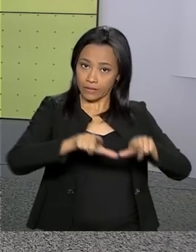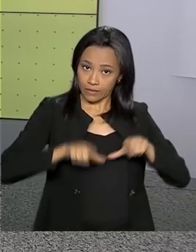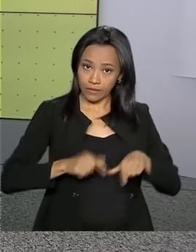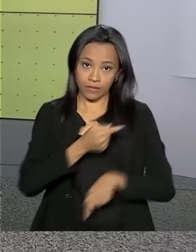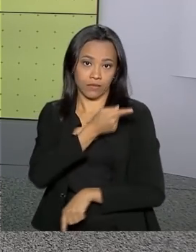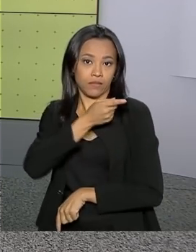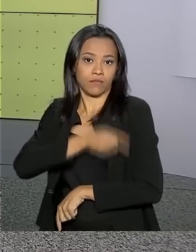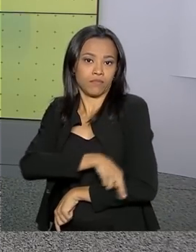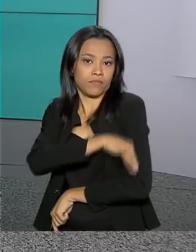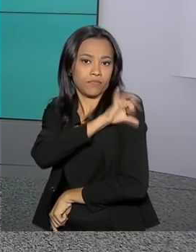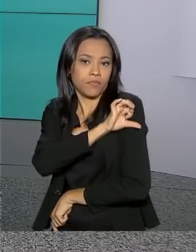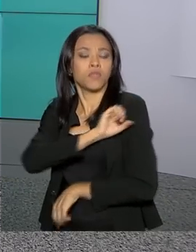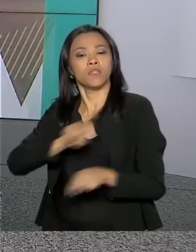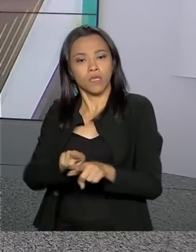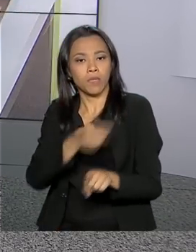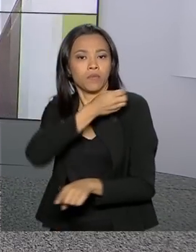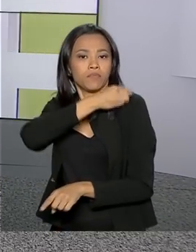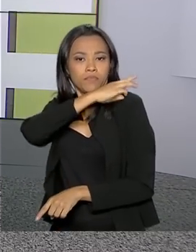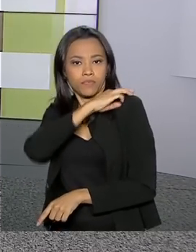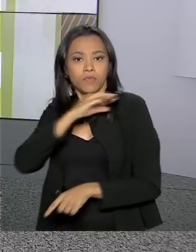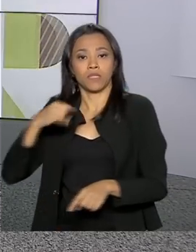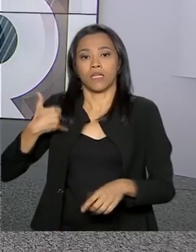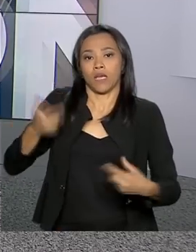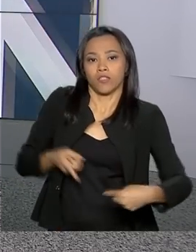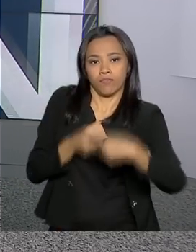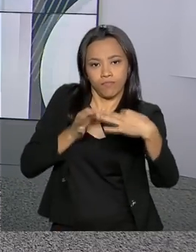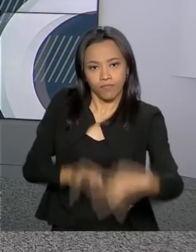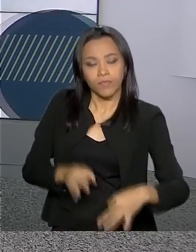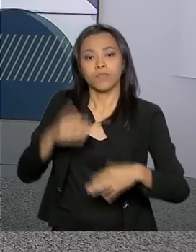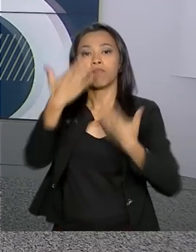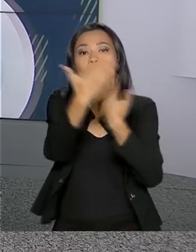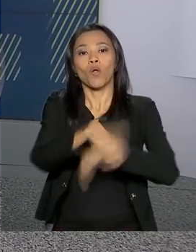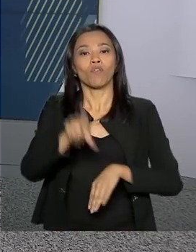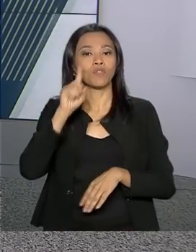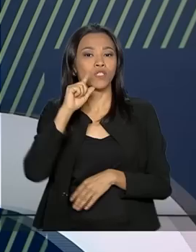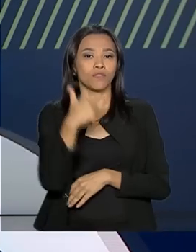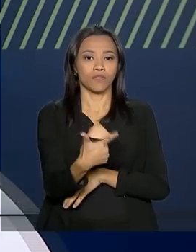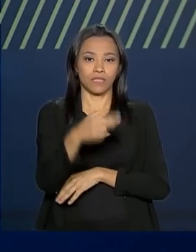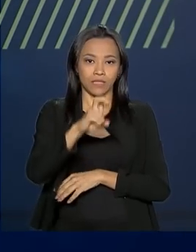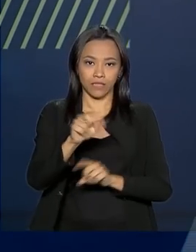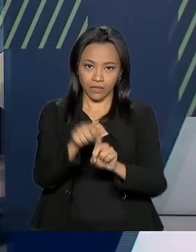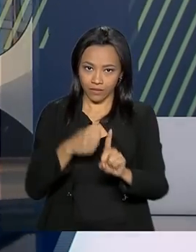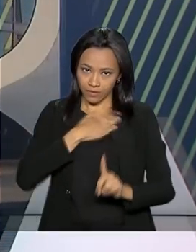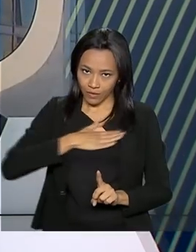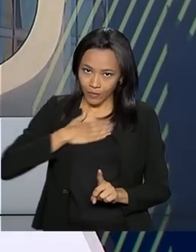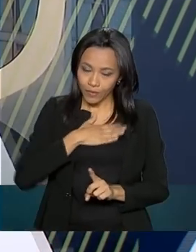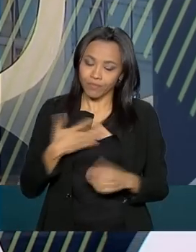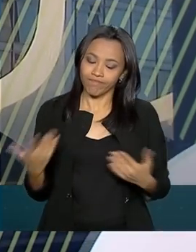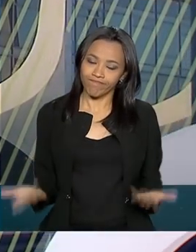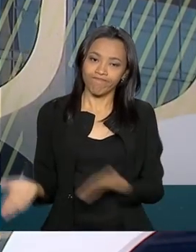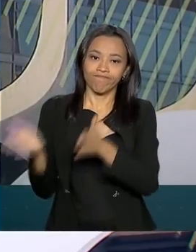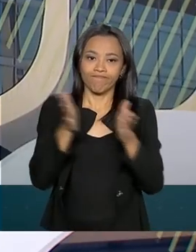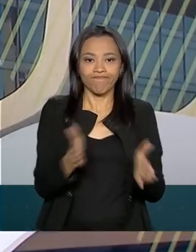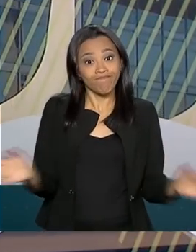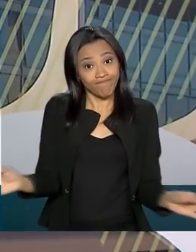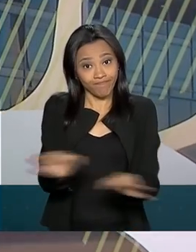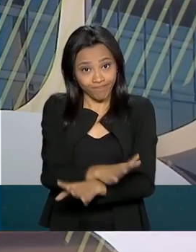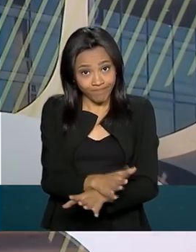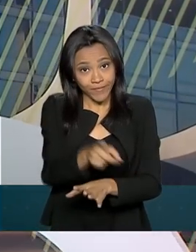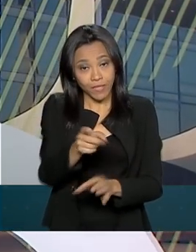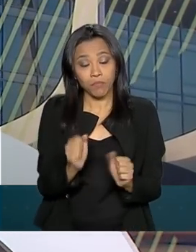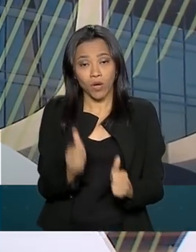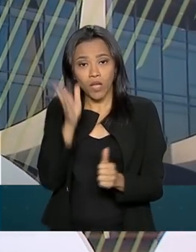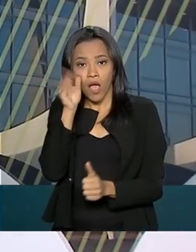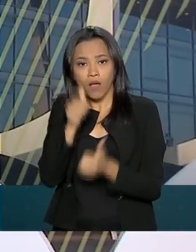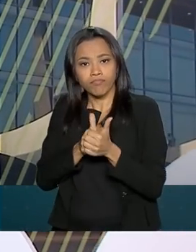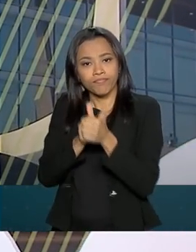idade adequada. As provas serão realizadas no dia 25 de agosto. O Governo Agora termina aqui. Você pode nos